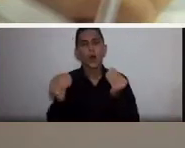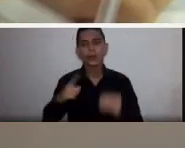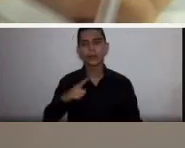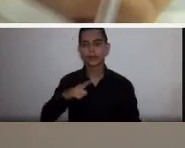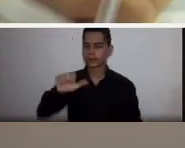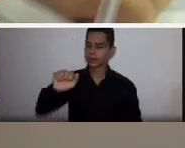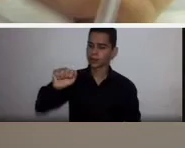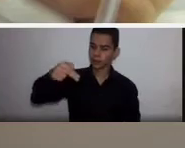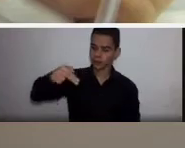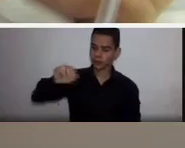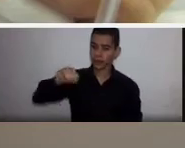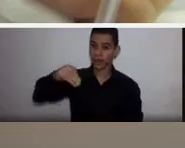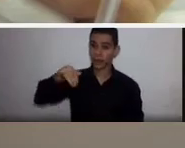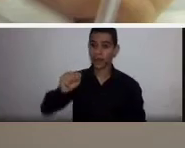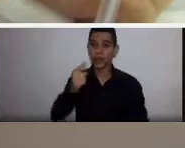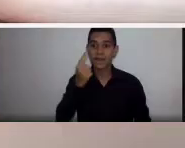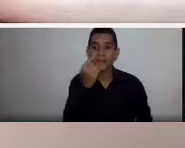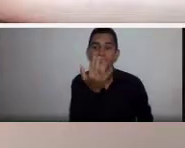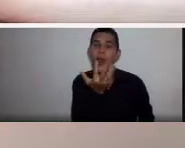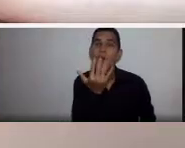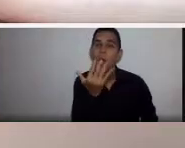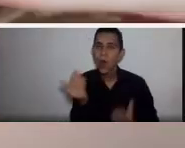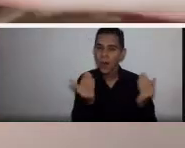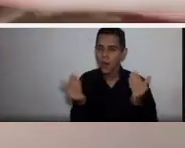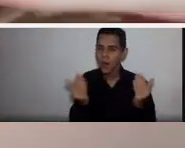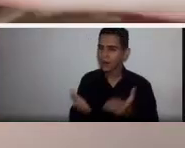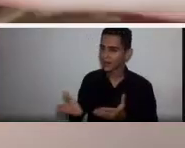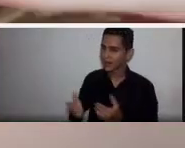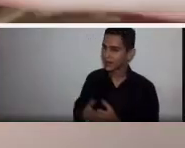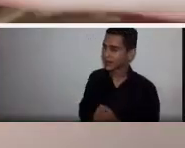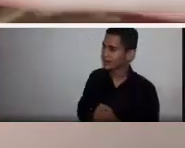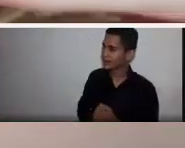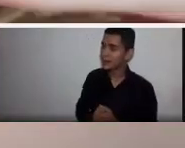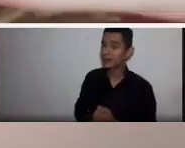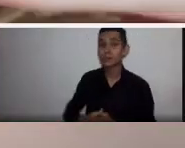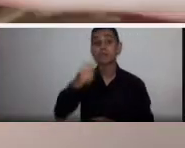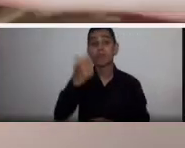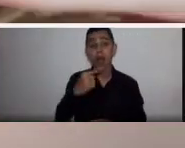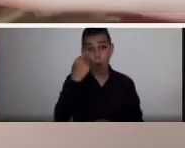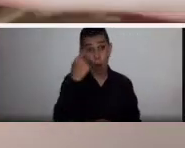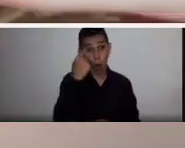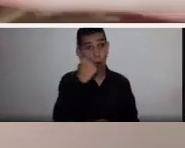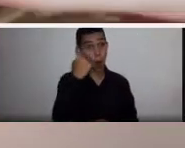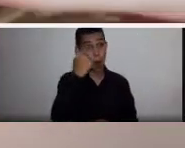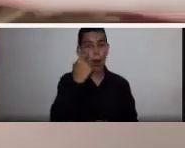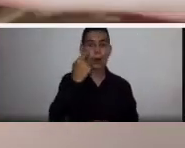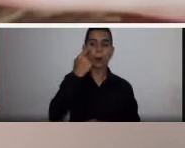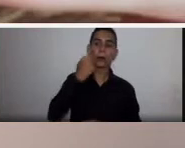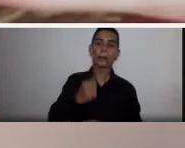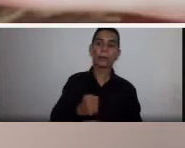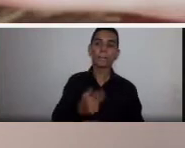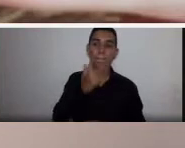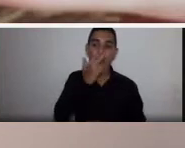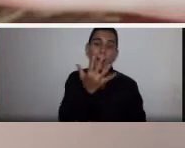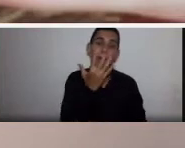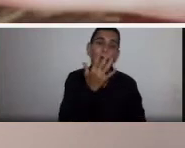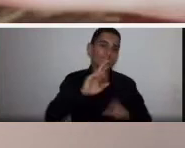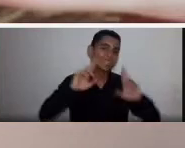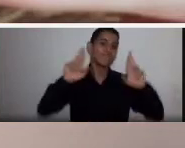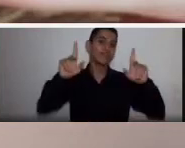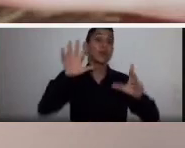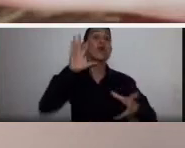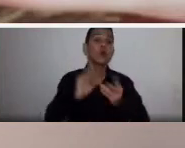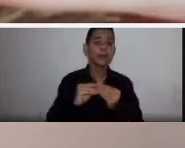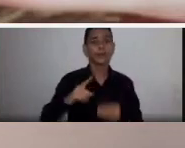do dedo do paciente em relação ao meu, ou a mucosa do paciente totalmente descorada, indicando que esse paciente está